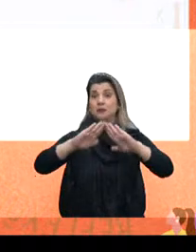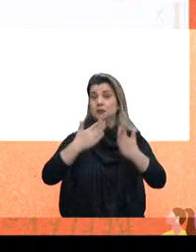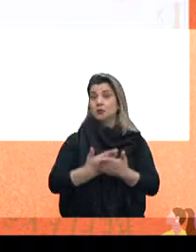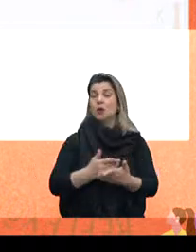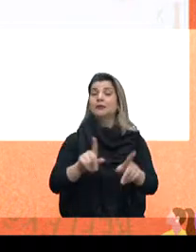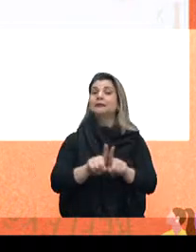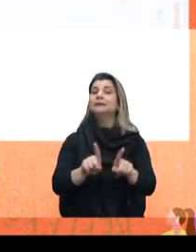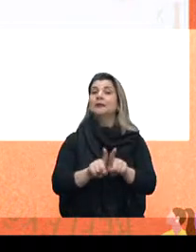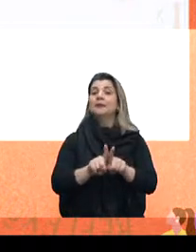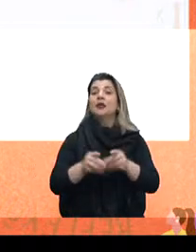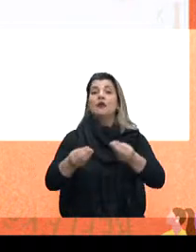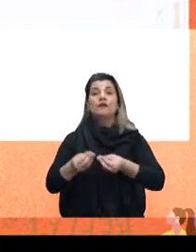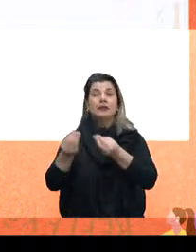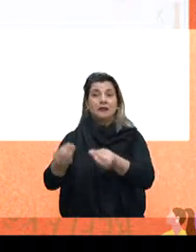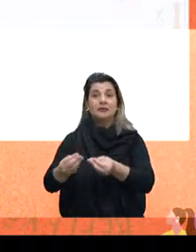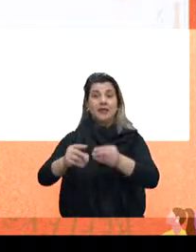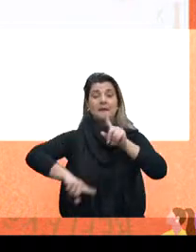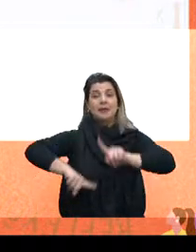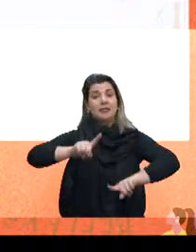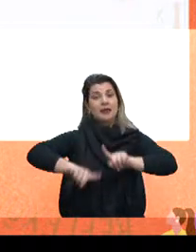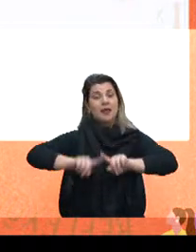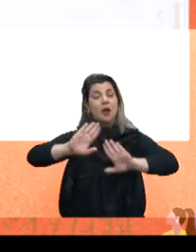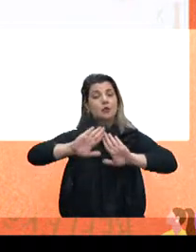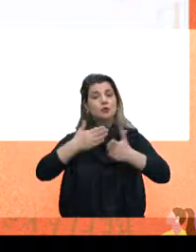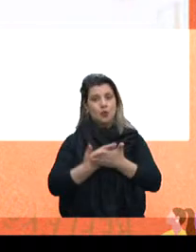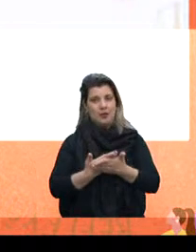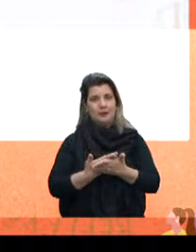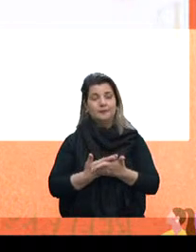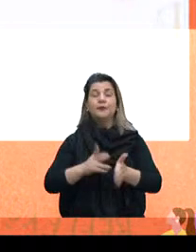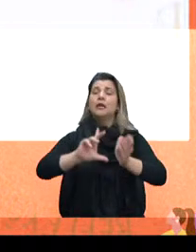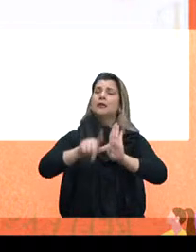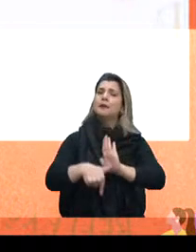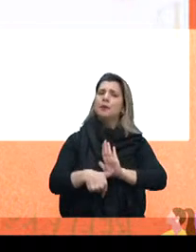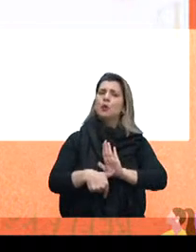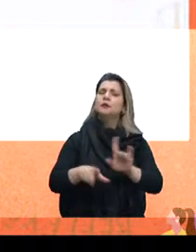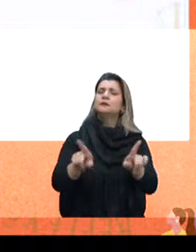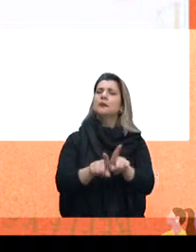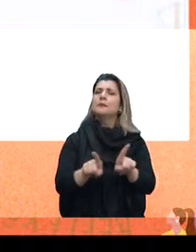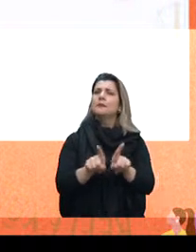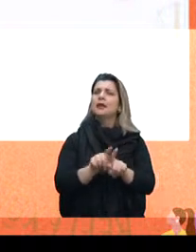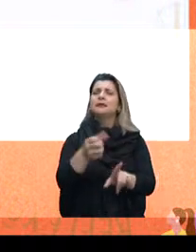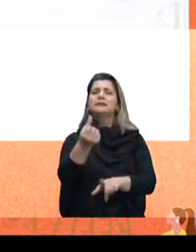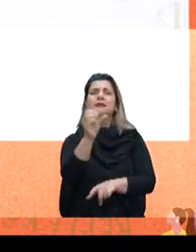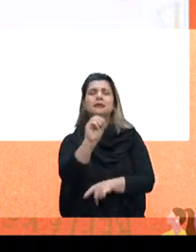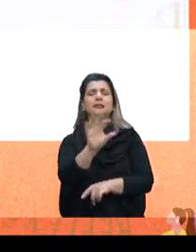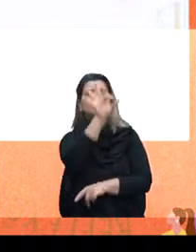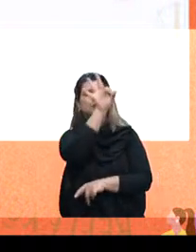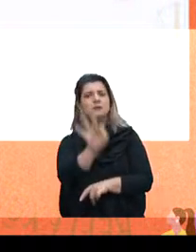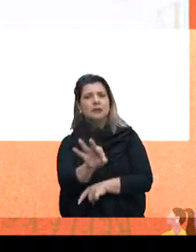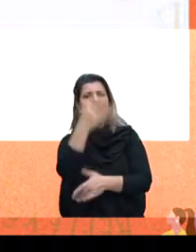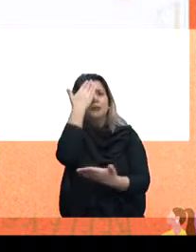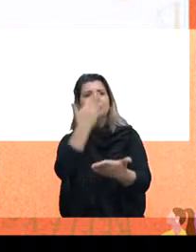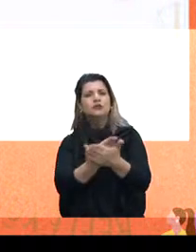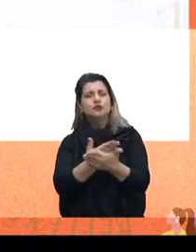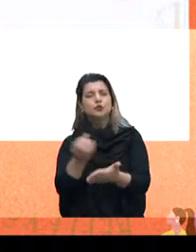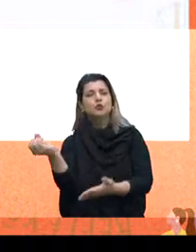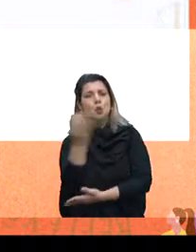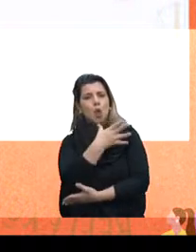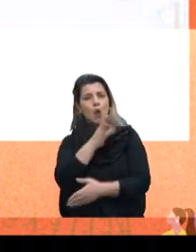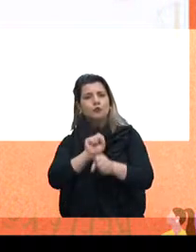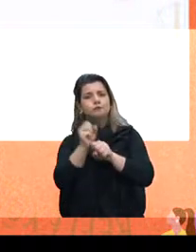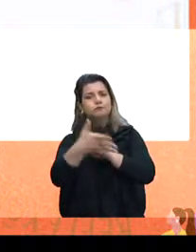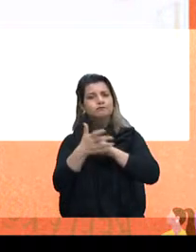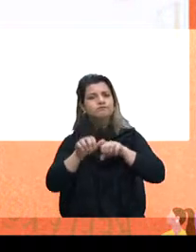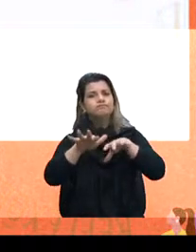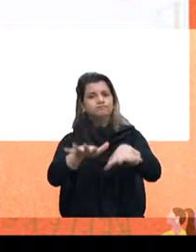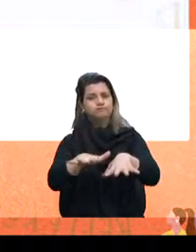Depois, o teste sobre o impacto da COVID. 60% acreditam que o novo coronavírus